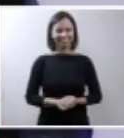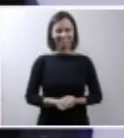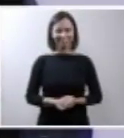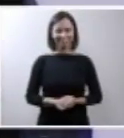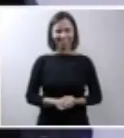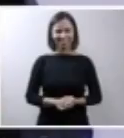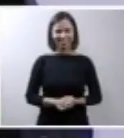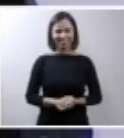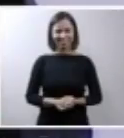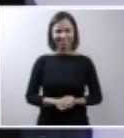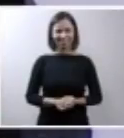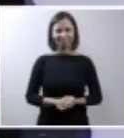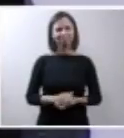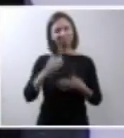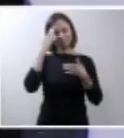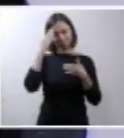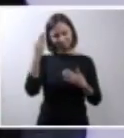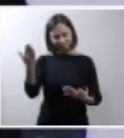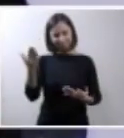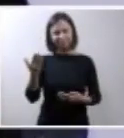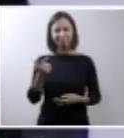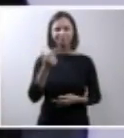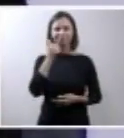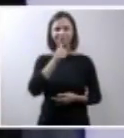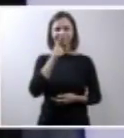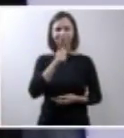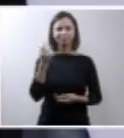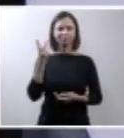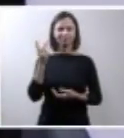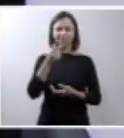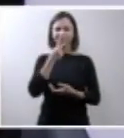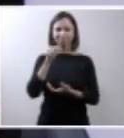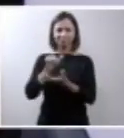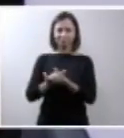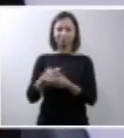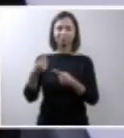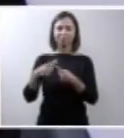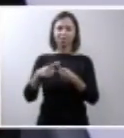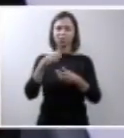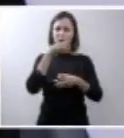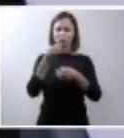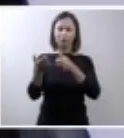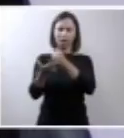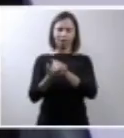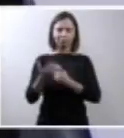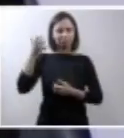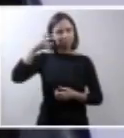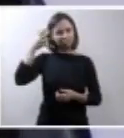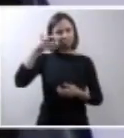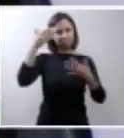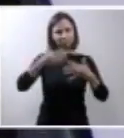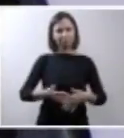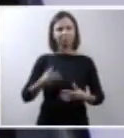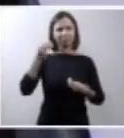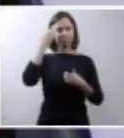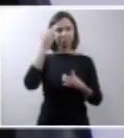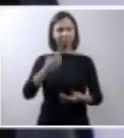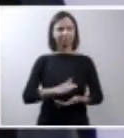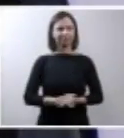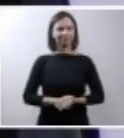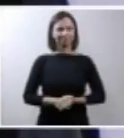Agradeço a Michele e a Hilton a colaboração trazida. Obrigado.